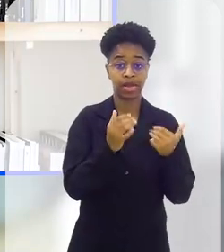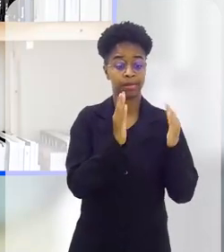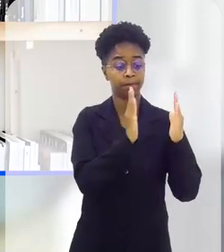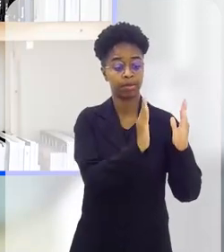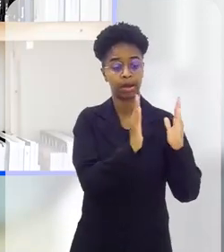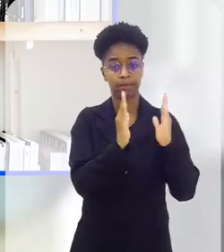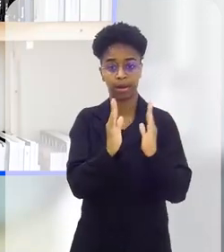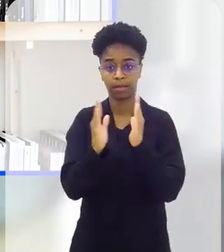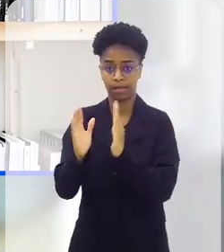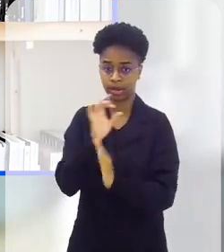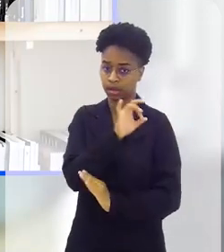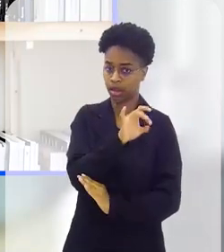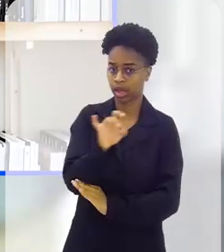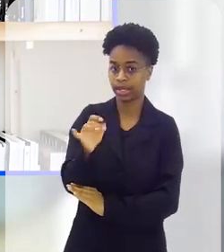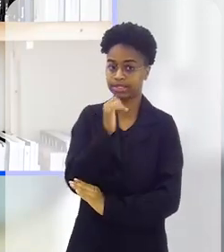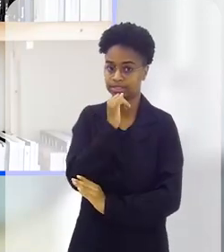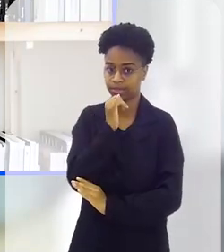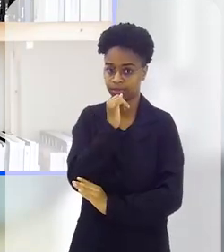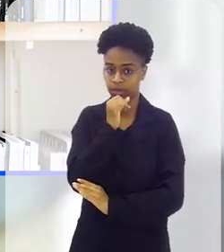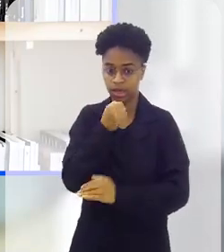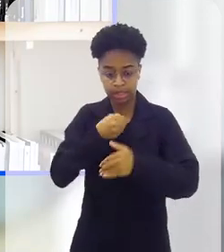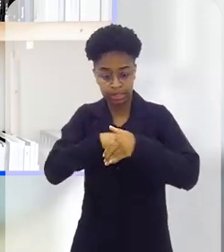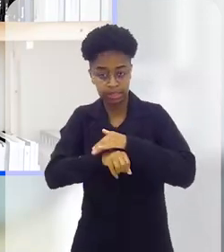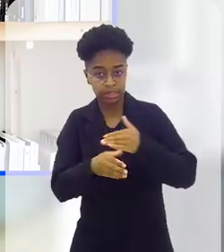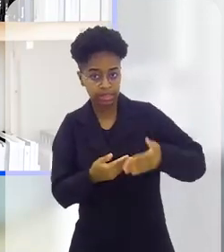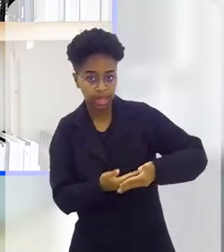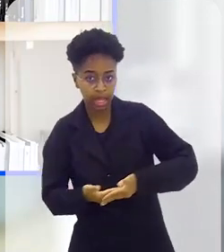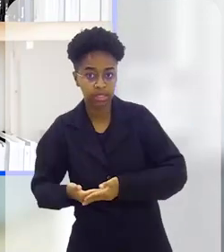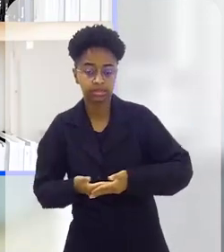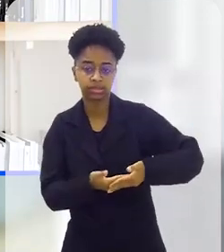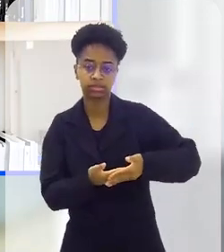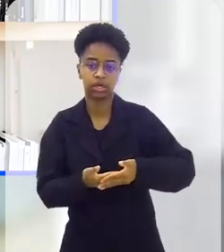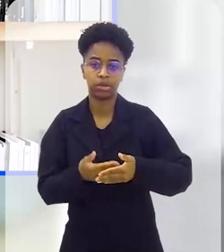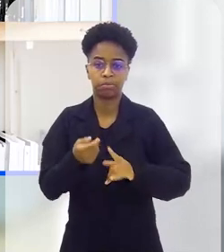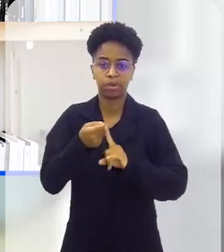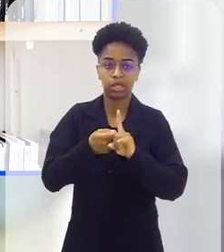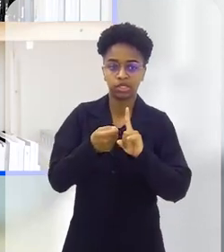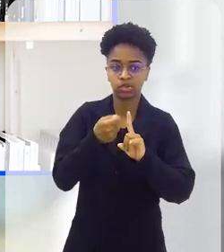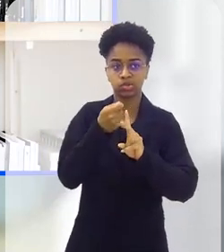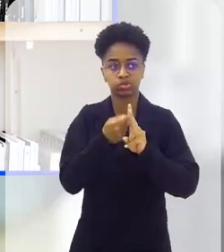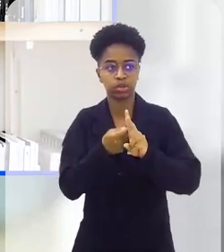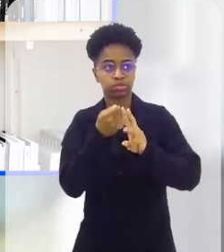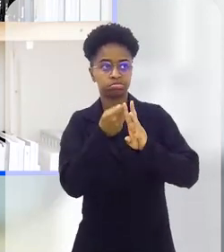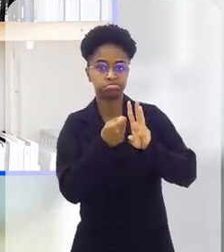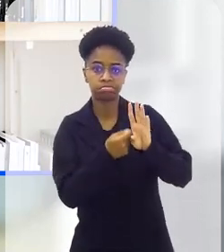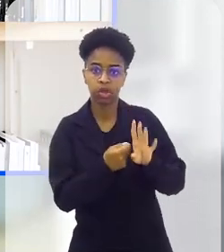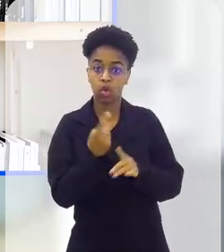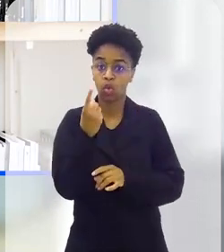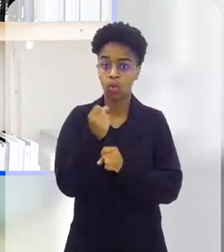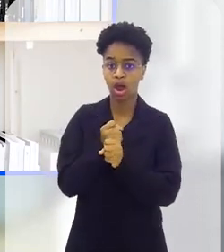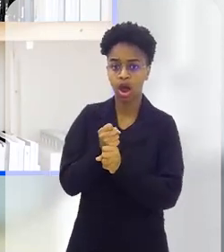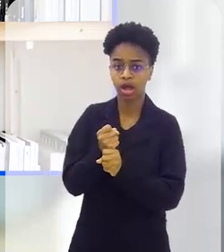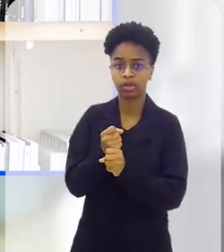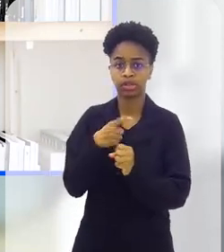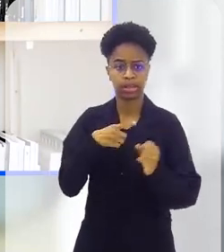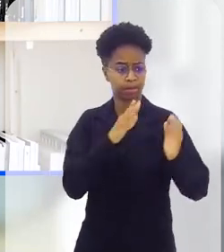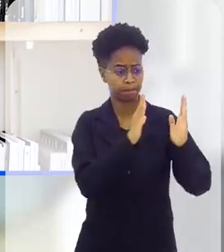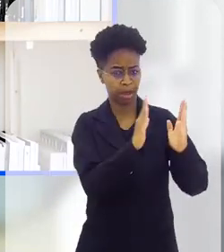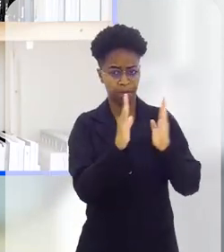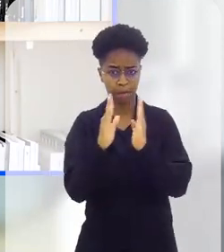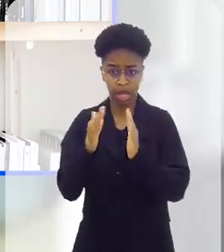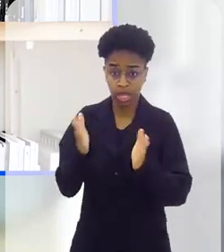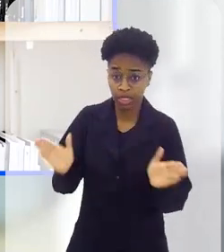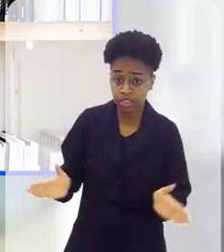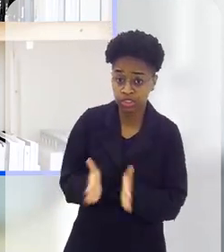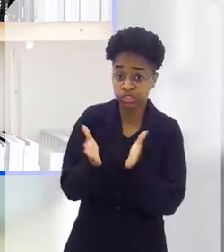cada etapa do desenvolvimento, por exemplo, o recém-nascido, um bebezinho de dois meses, seis meses, um ano, né, de acordo com essa cronologia,